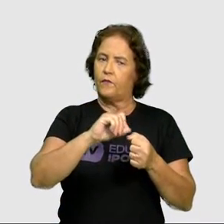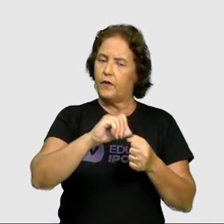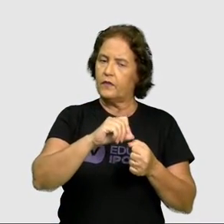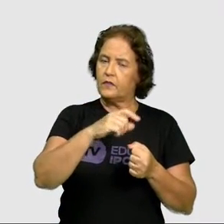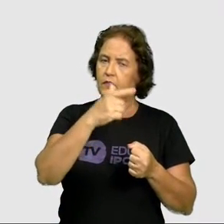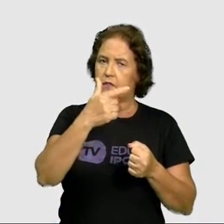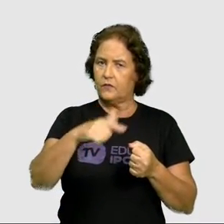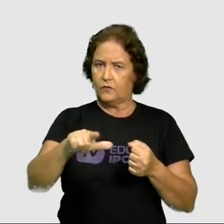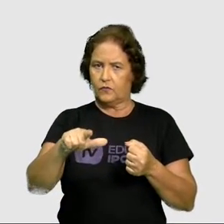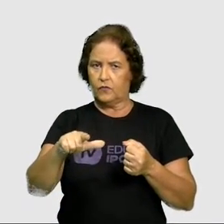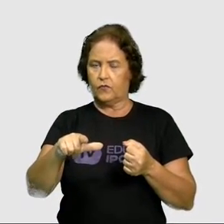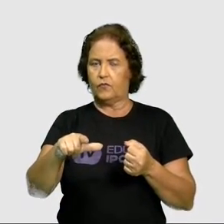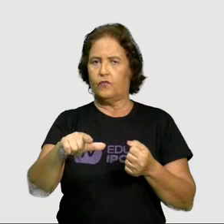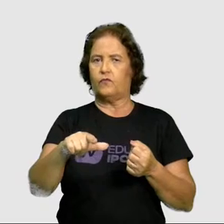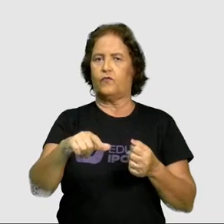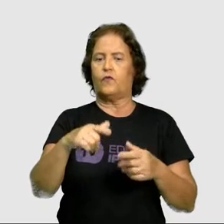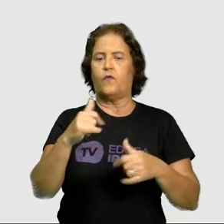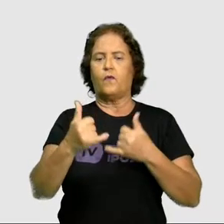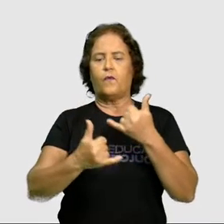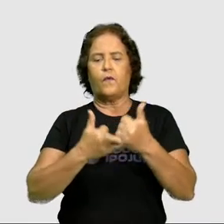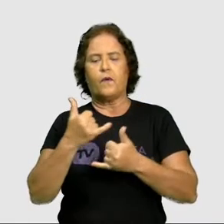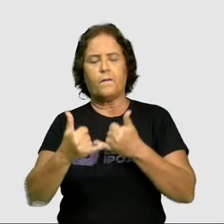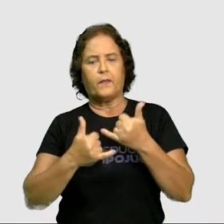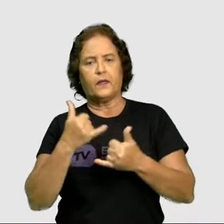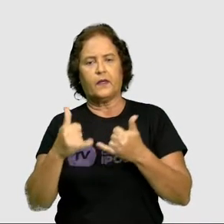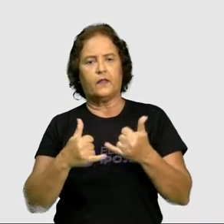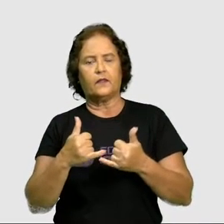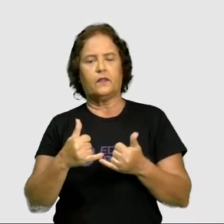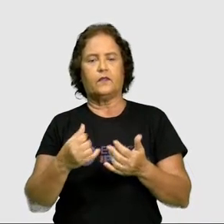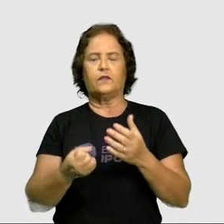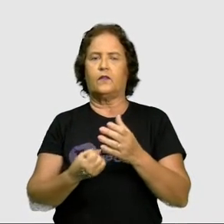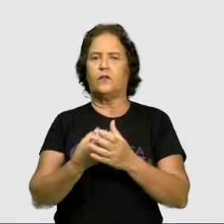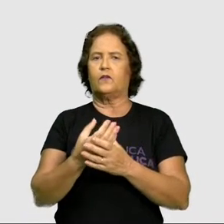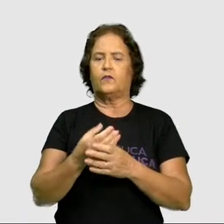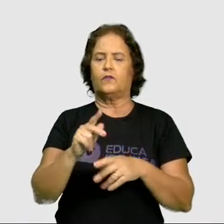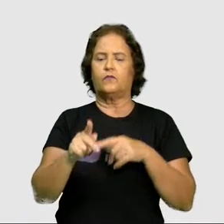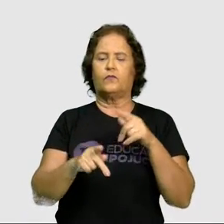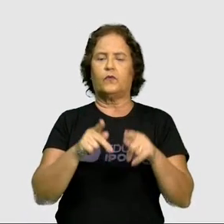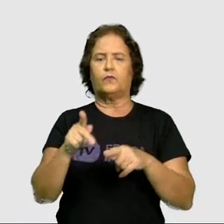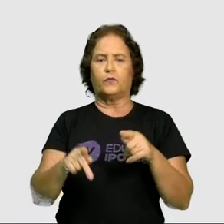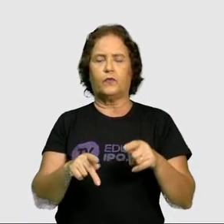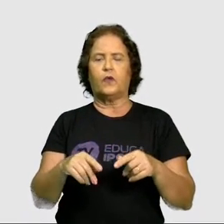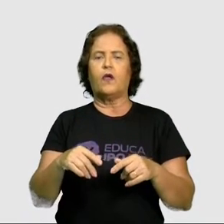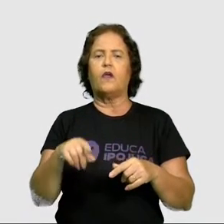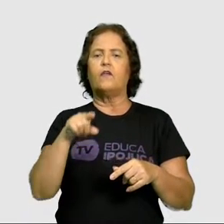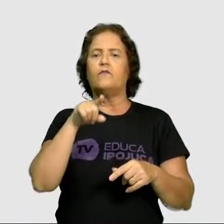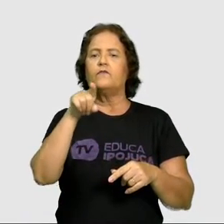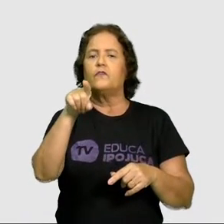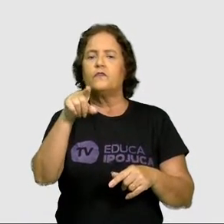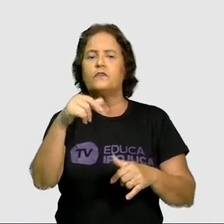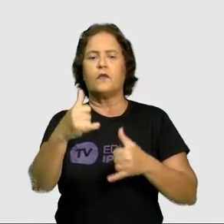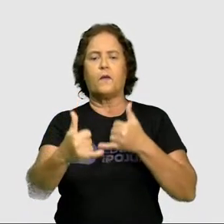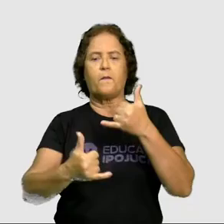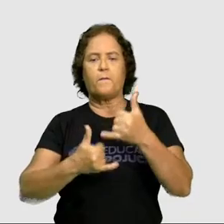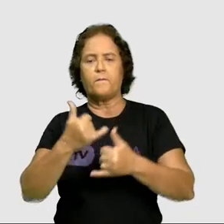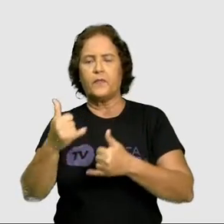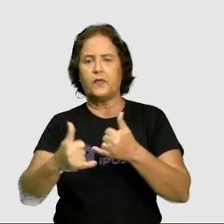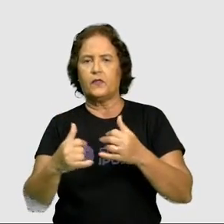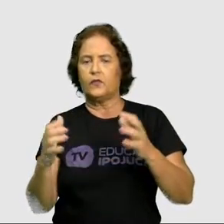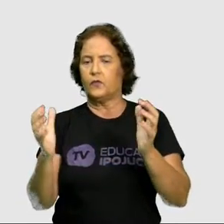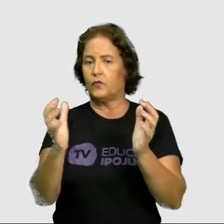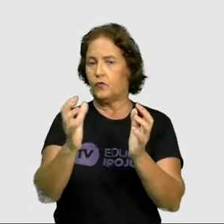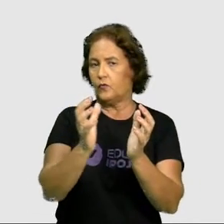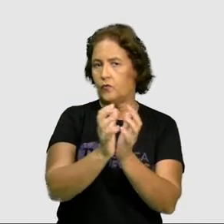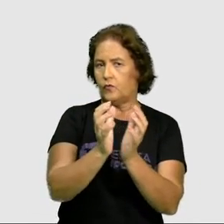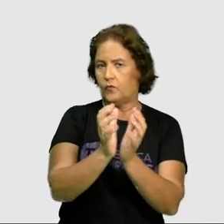brincadeiras de origem popular e brinque com um grupo que pode ser formado por pessoas